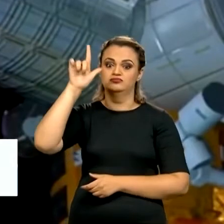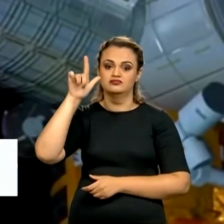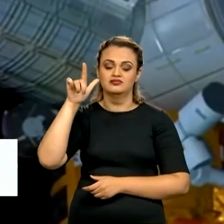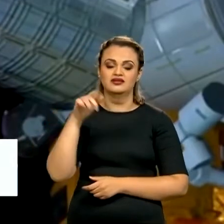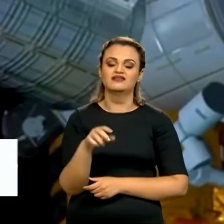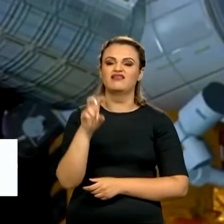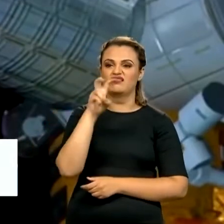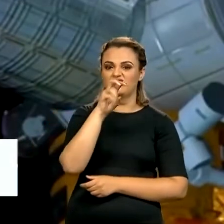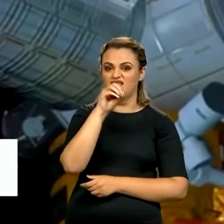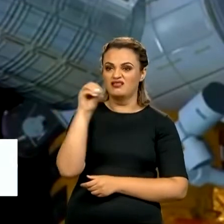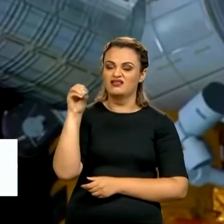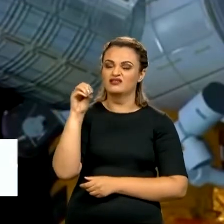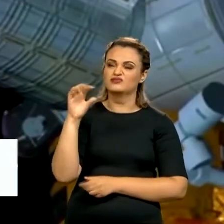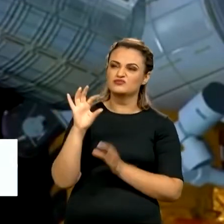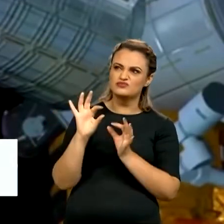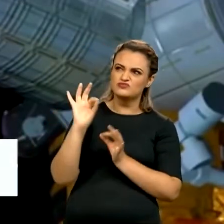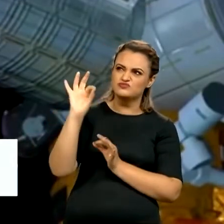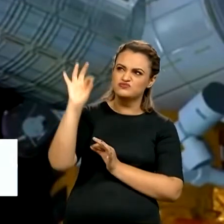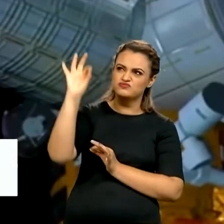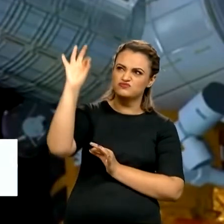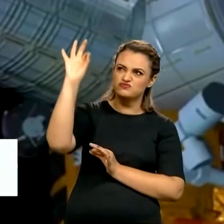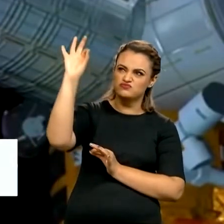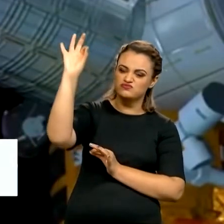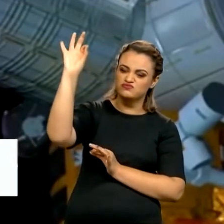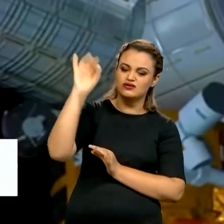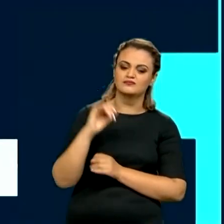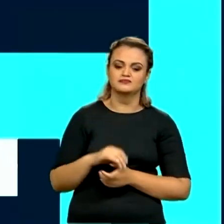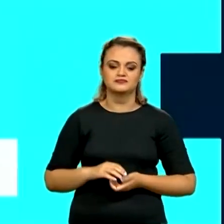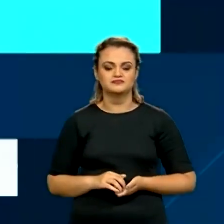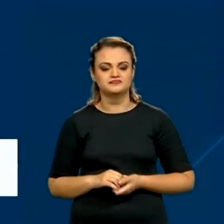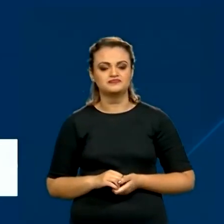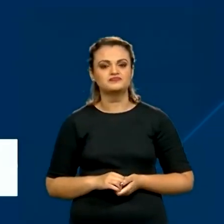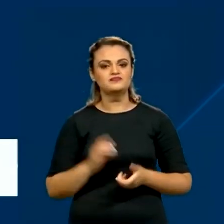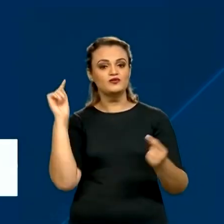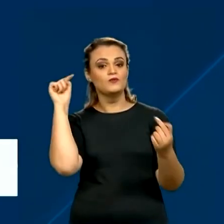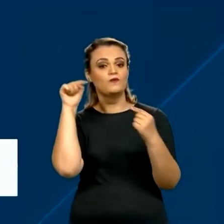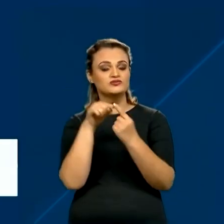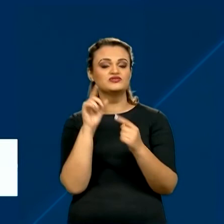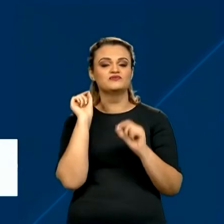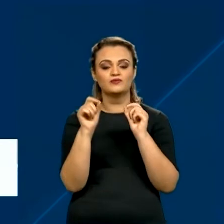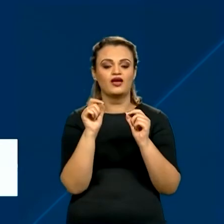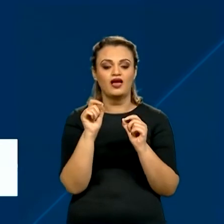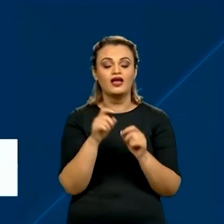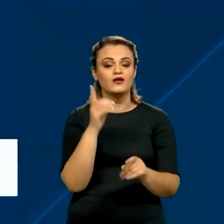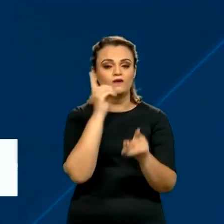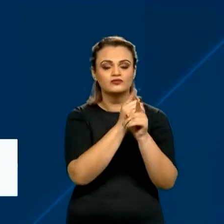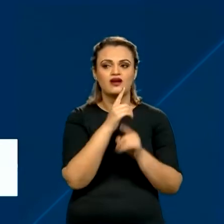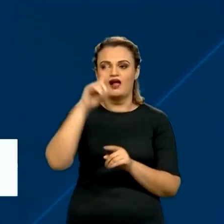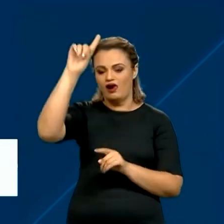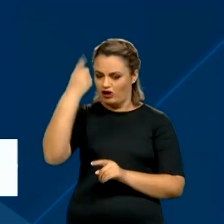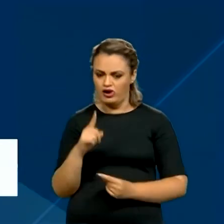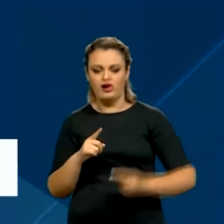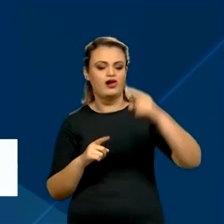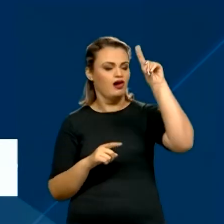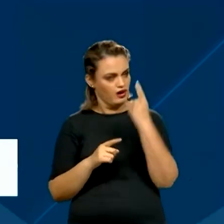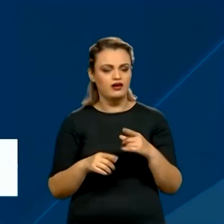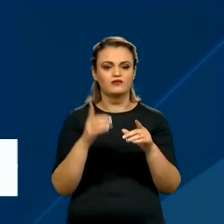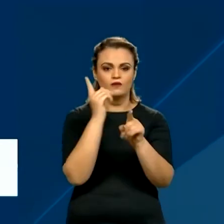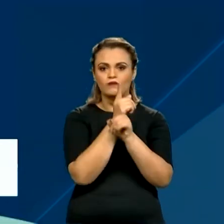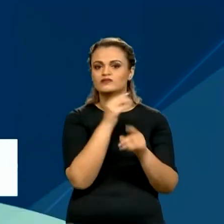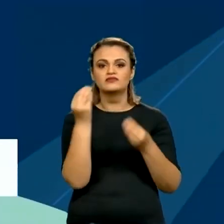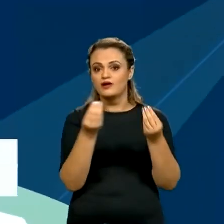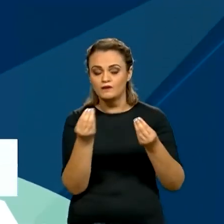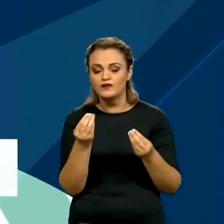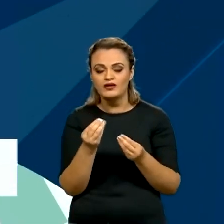seria 500 quilômetros acima, 525 no caso do poema. O objetivo é descobrir as causas dos raios cósmicos, partículas